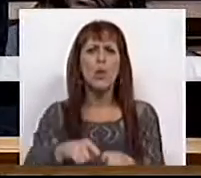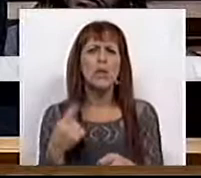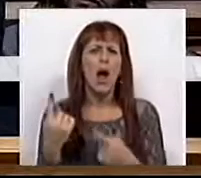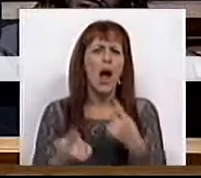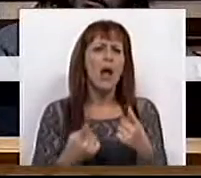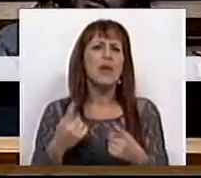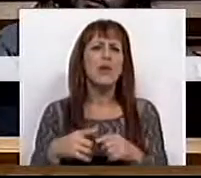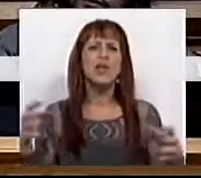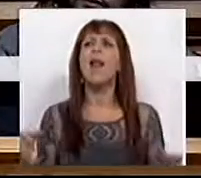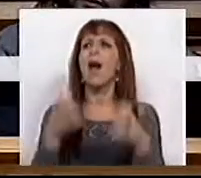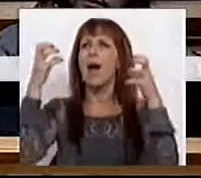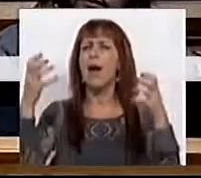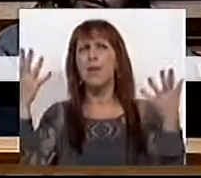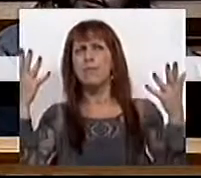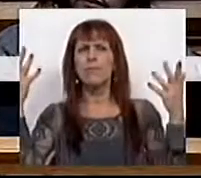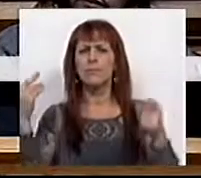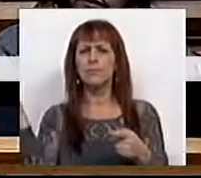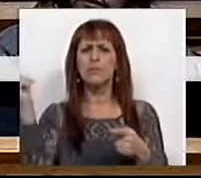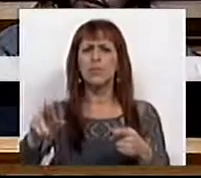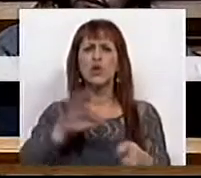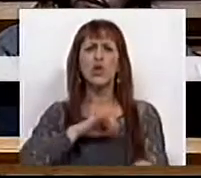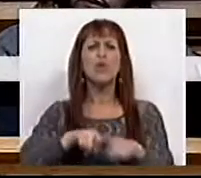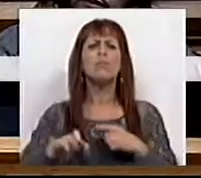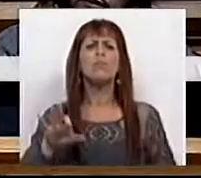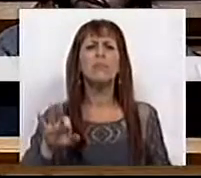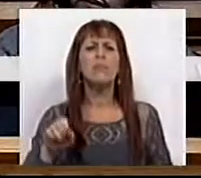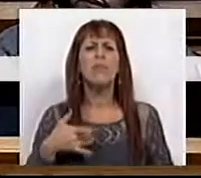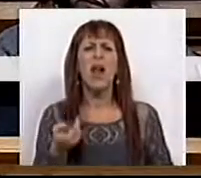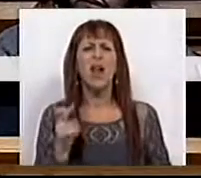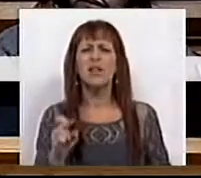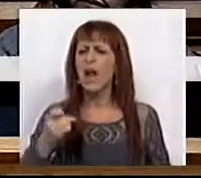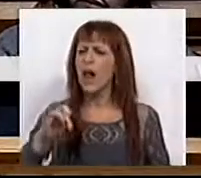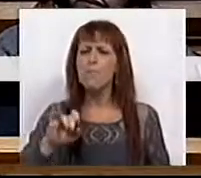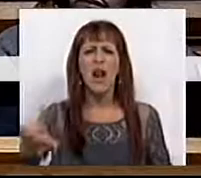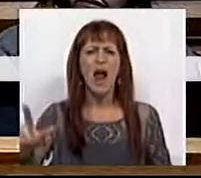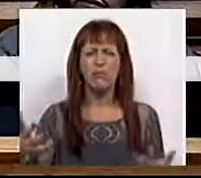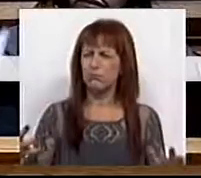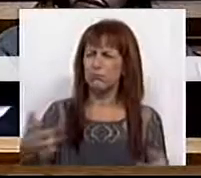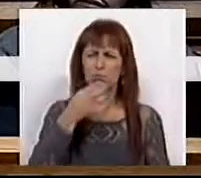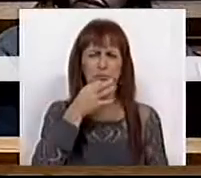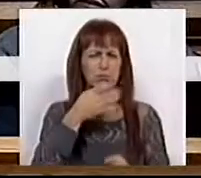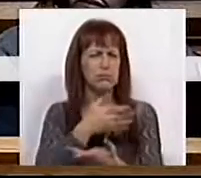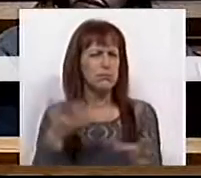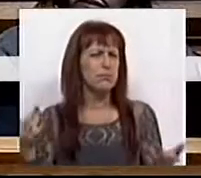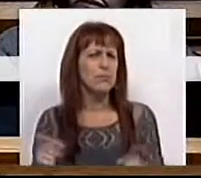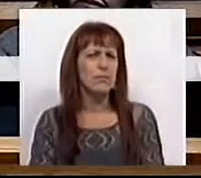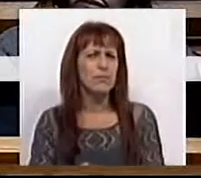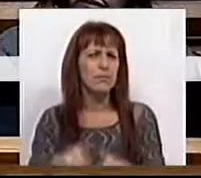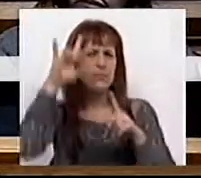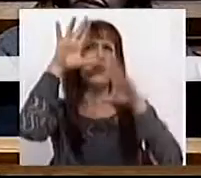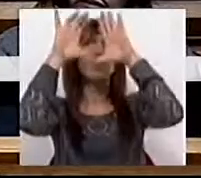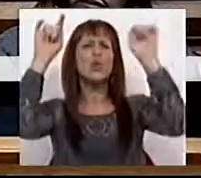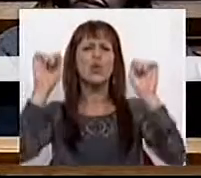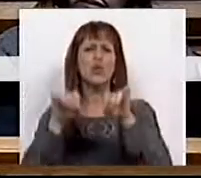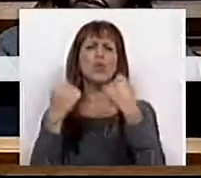certa polémica vinda do Sr. Deputado Helder Amaral, falando da ideologia